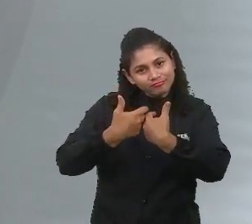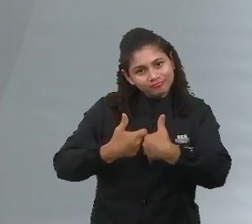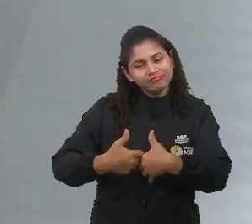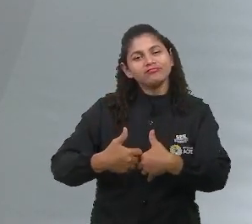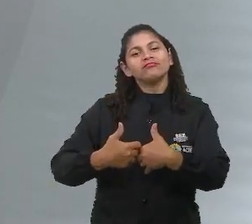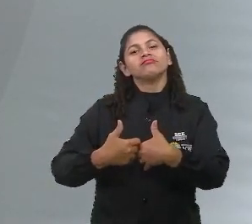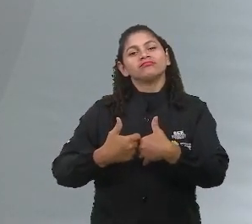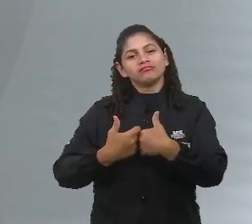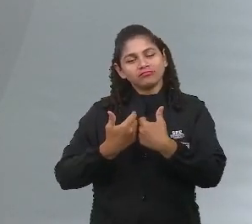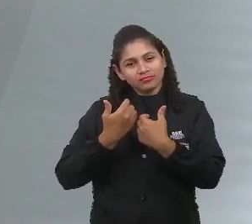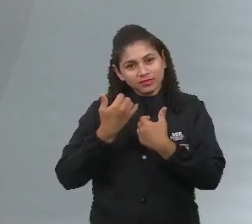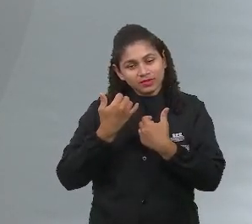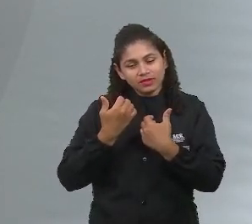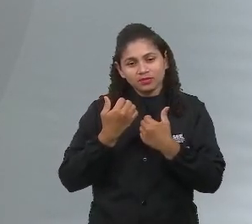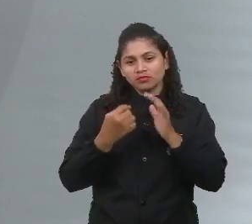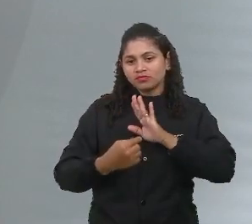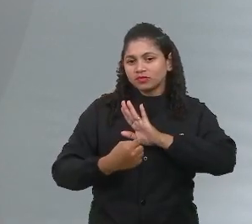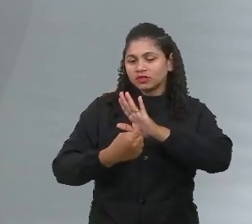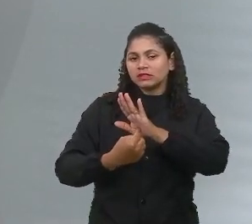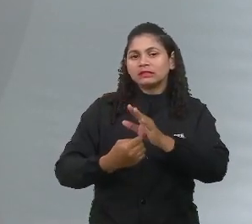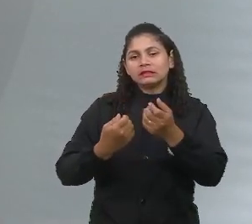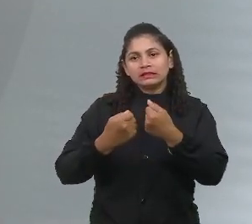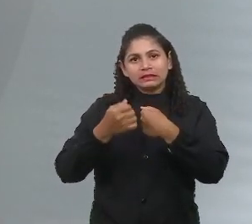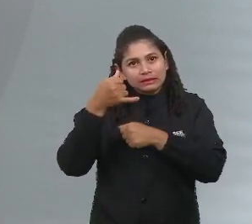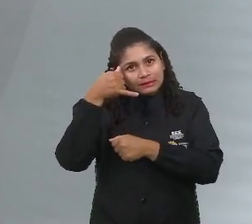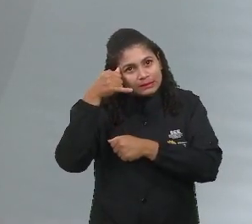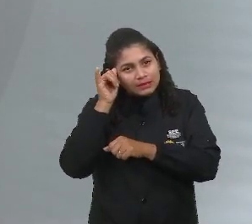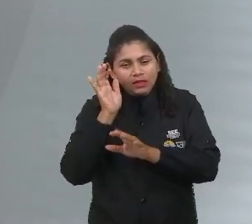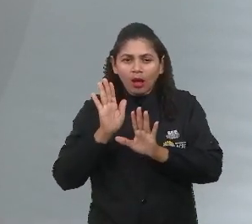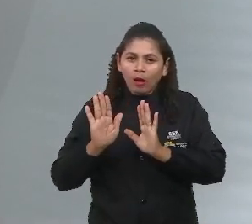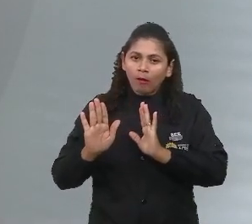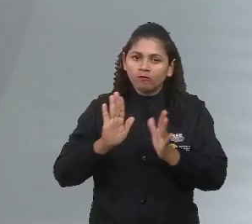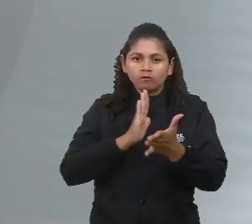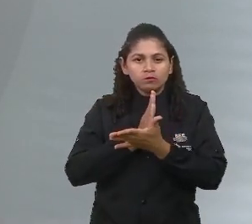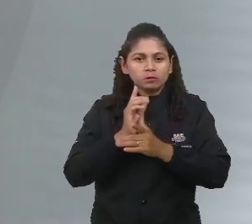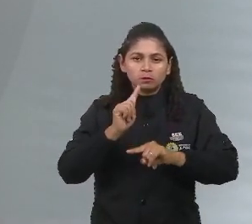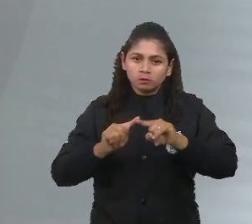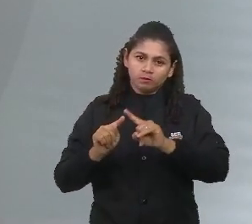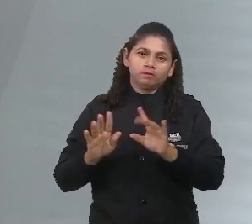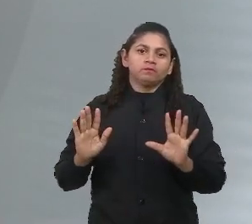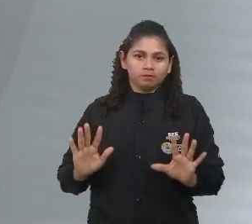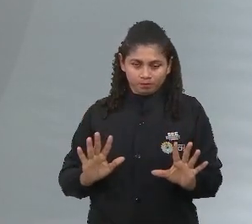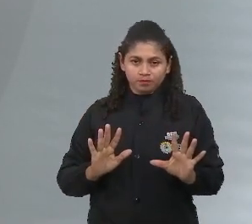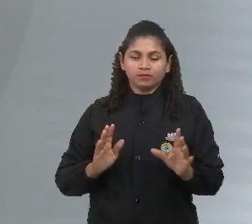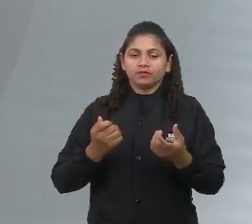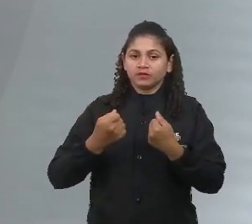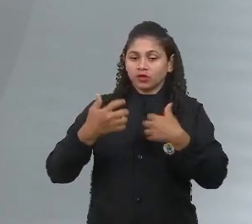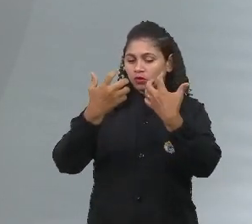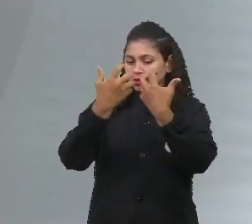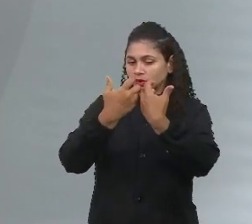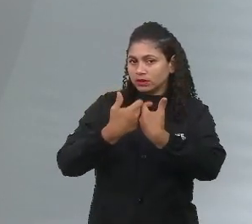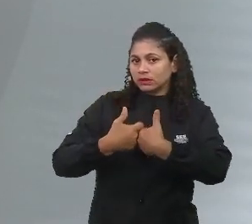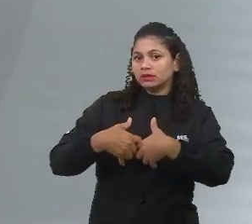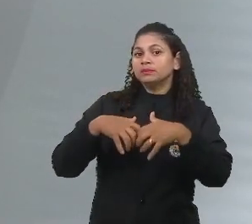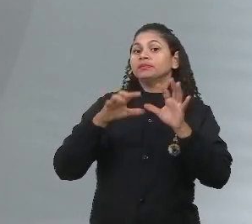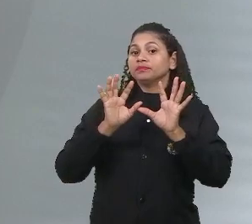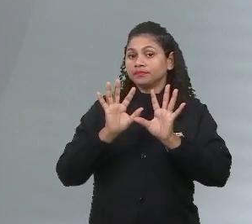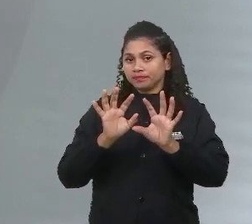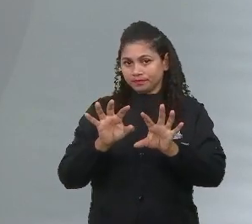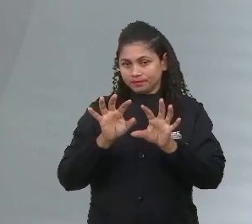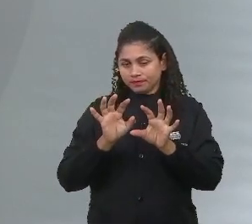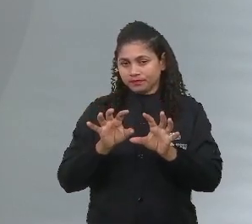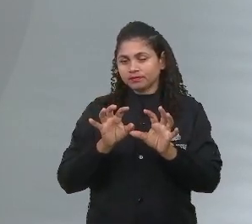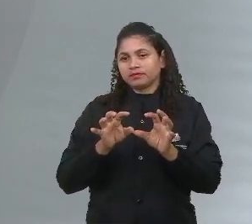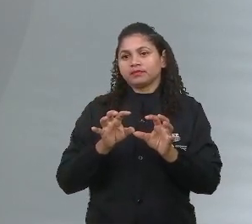ameaça ali, lhe assustando. Então, é apenas um direcionamento como é que o seu corpo reage. Funcionamento seria isso. E aí o funcionamento de